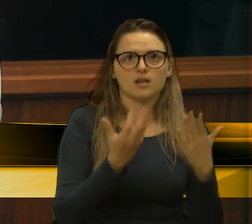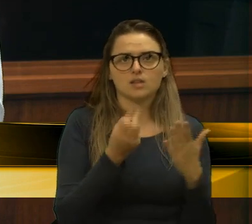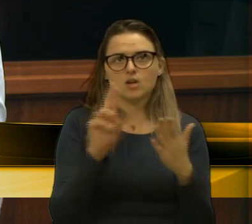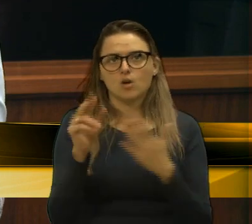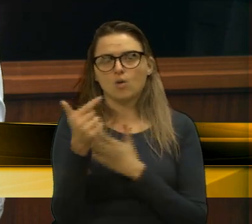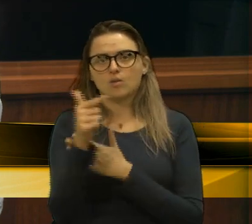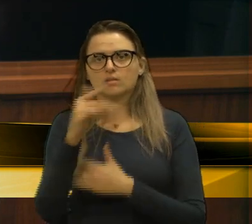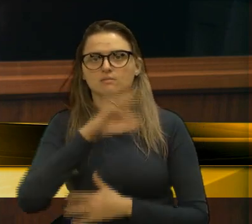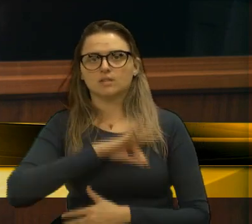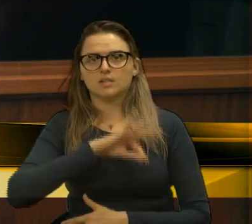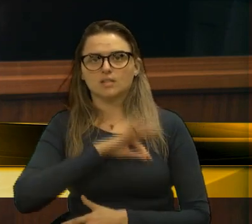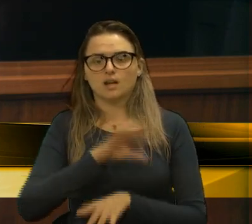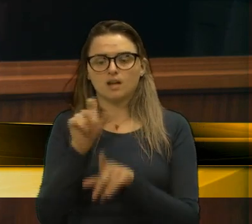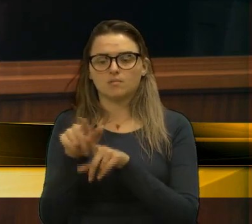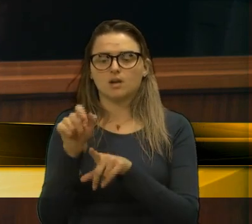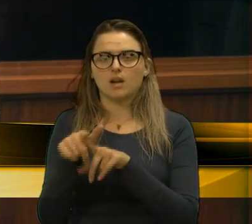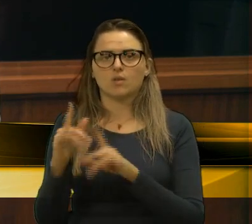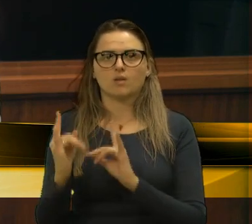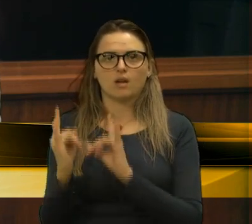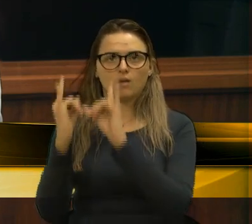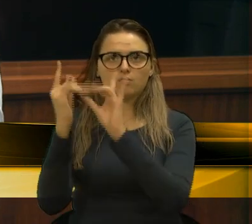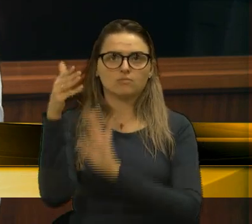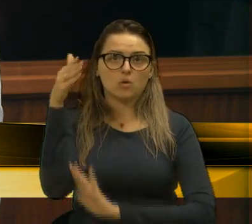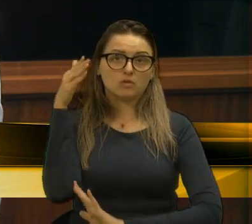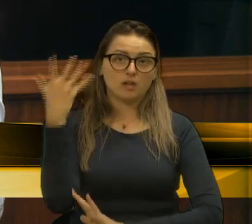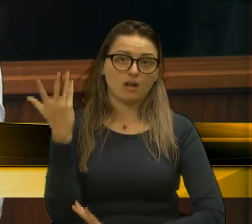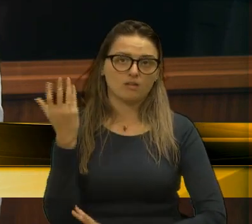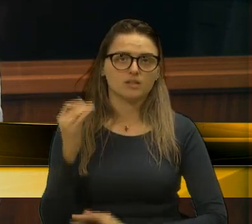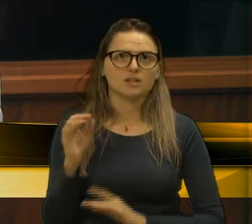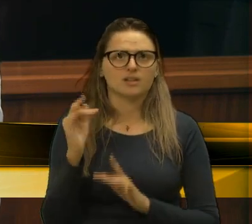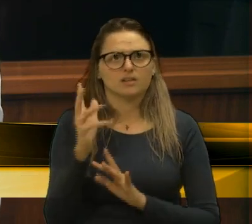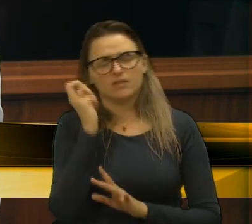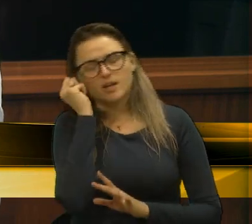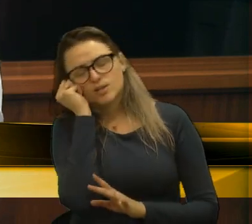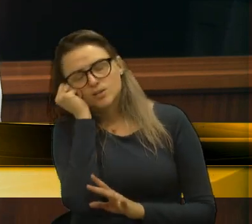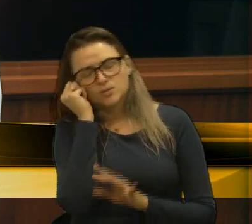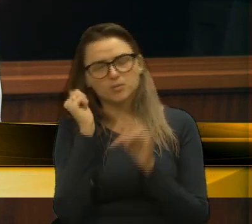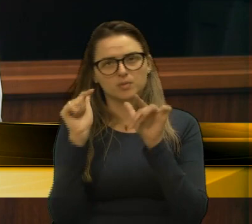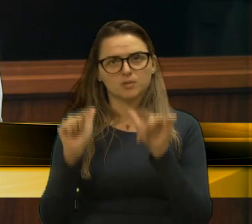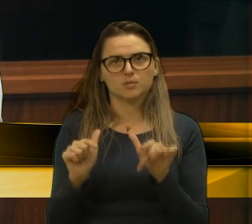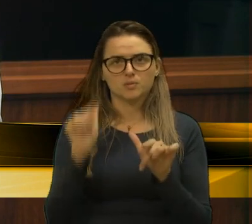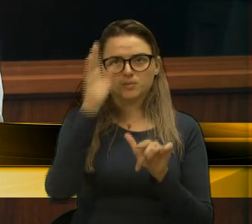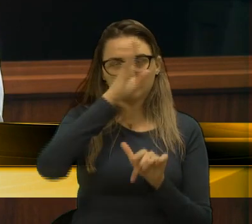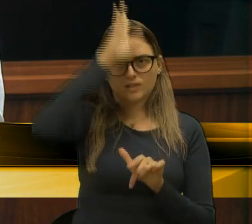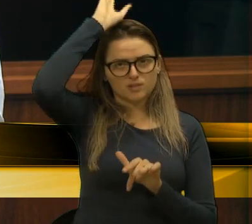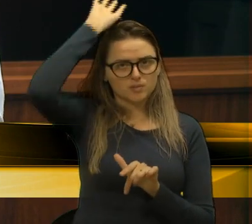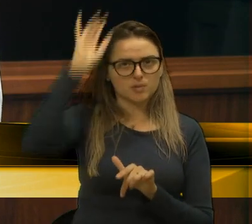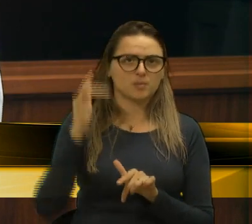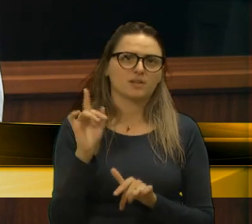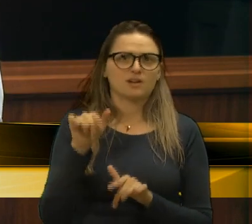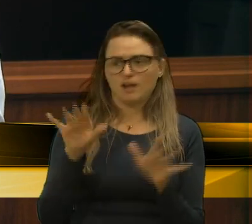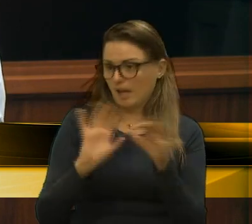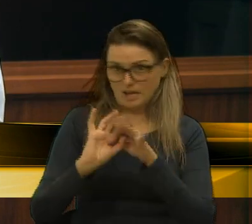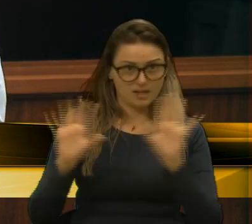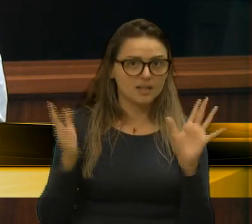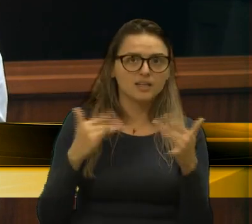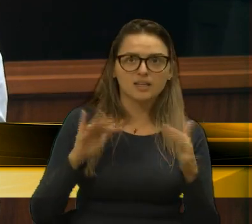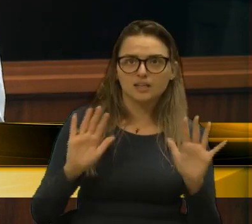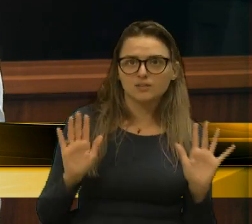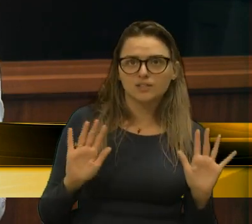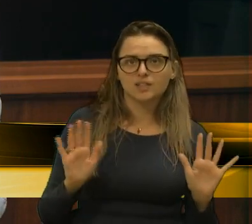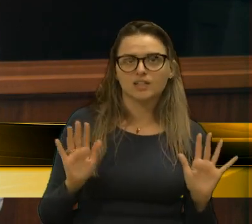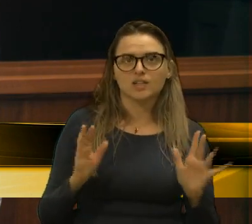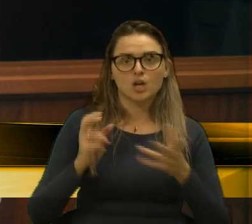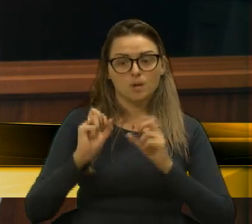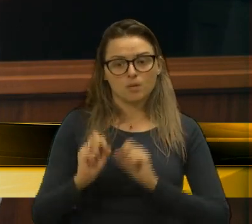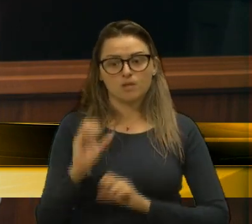suficiente para alugar um hotel e tal, vai dormir no quartel dos bombeiros? Isso é liberado, é albergue agora? Para CC